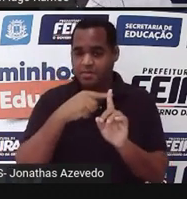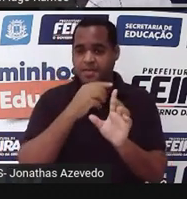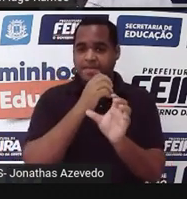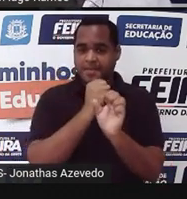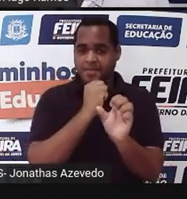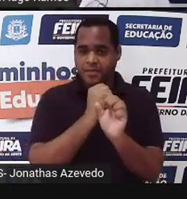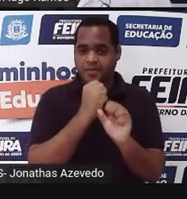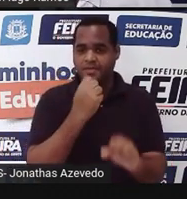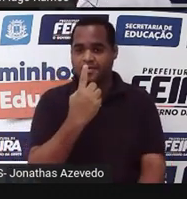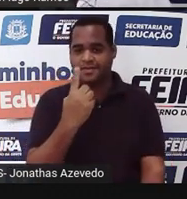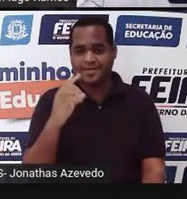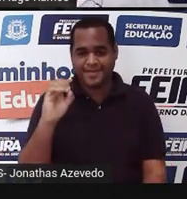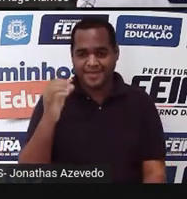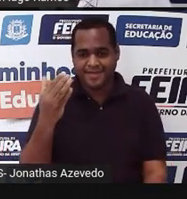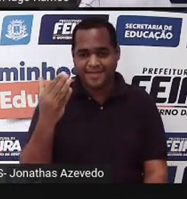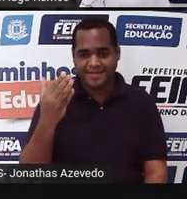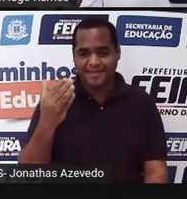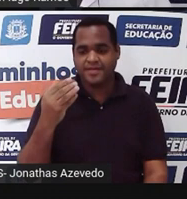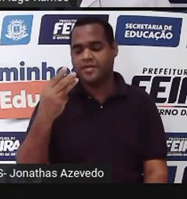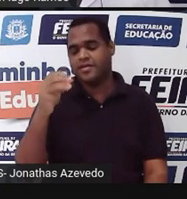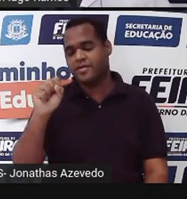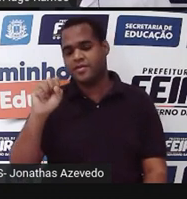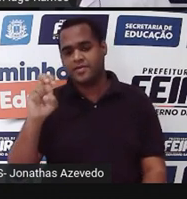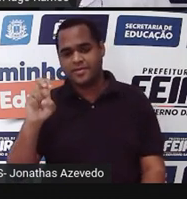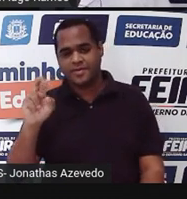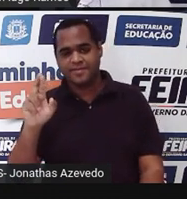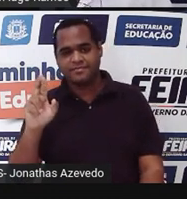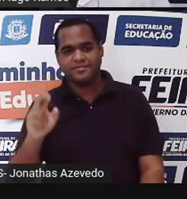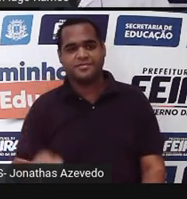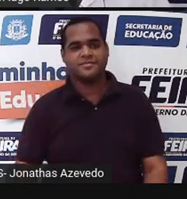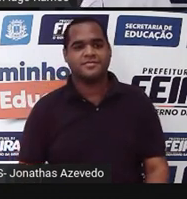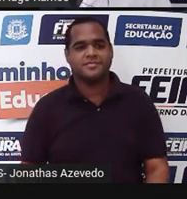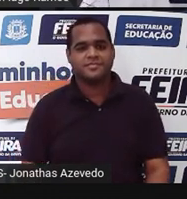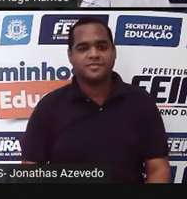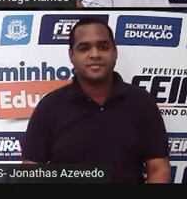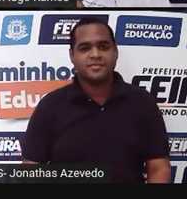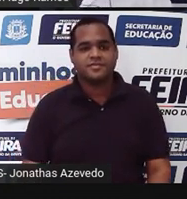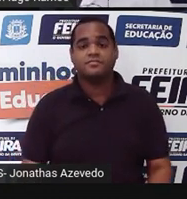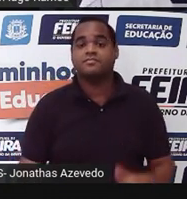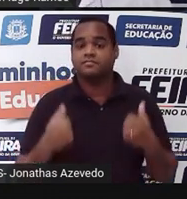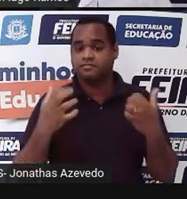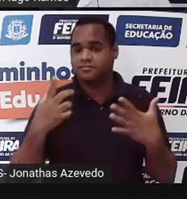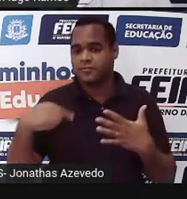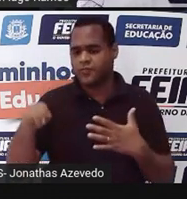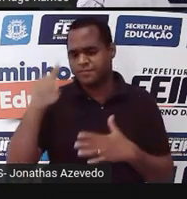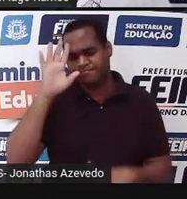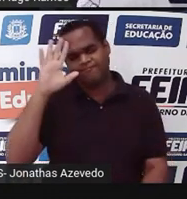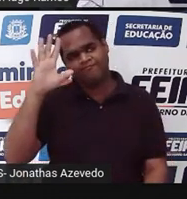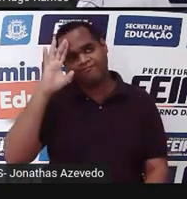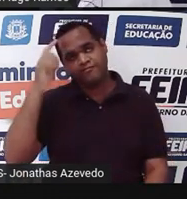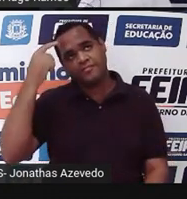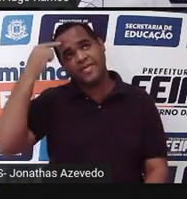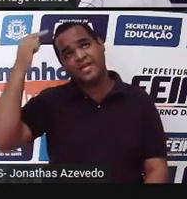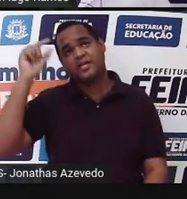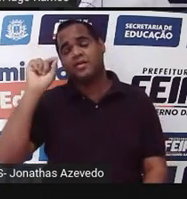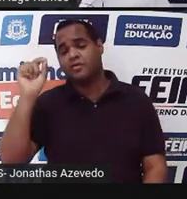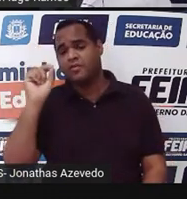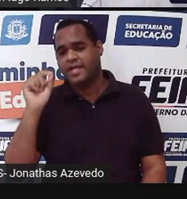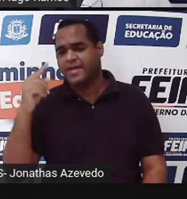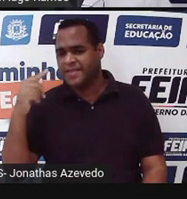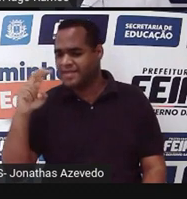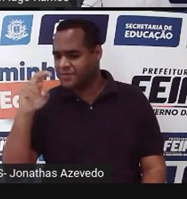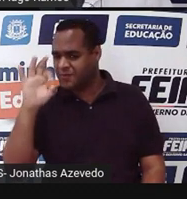houve um novo aumento, indo para 385. Então, a gente não pode pensar, né? Que é